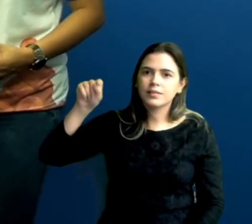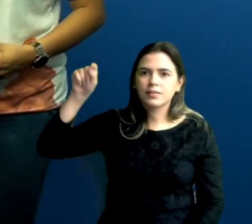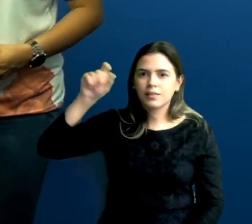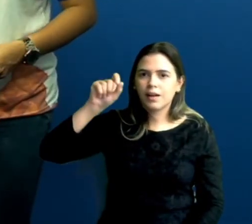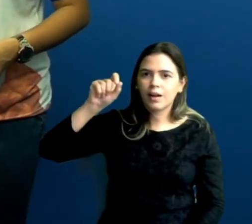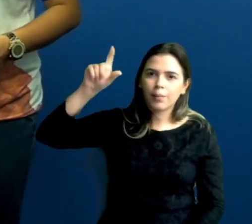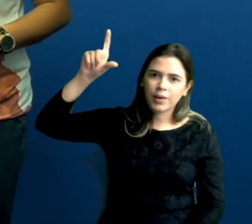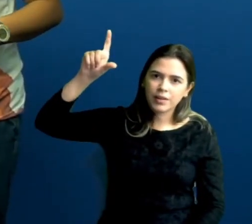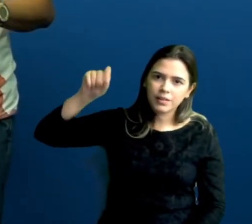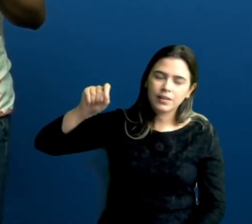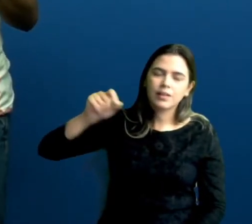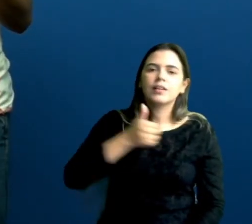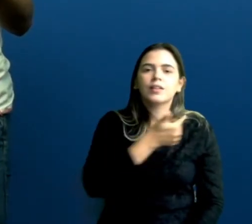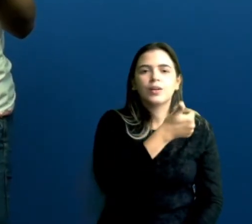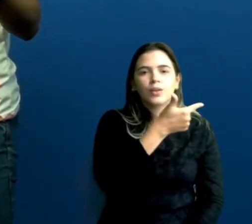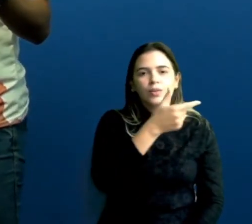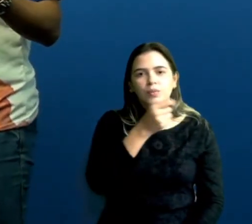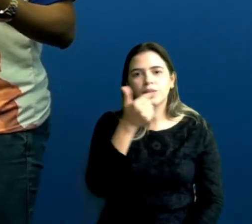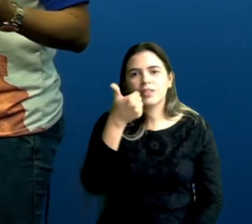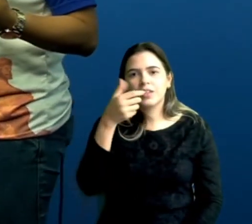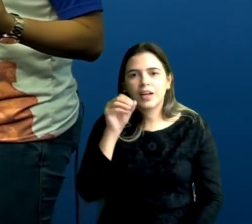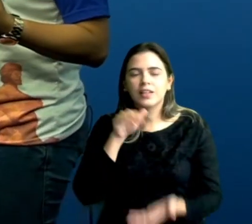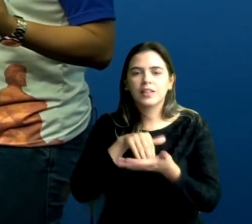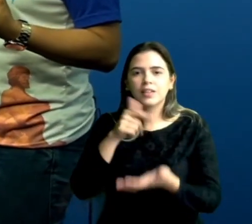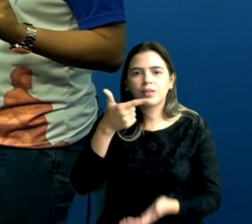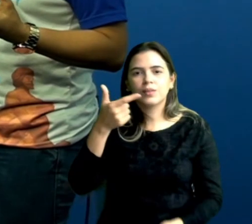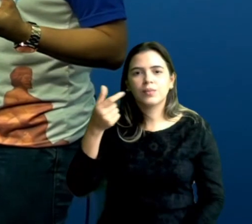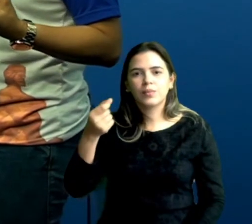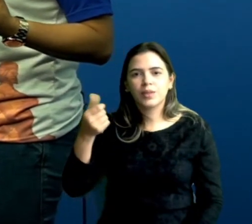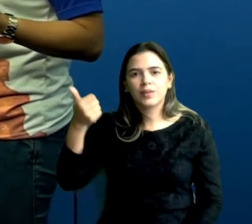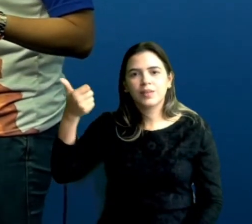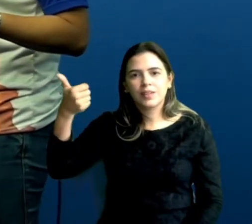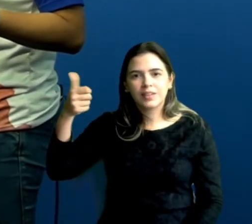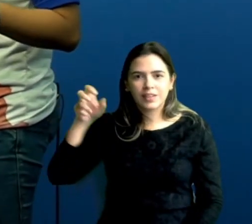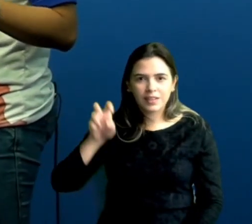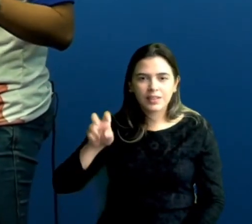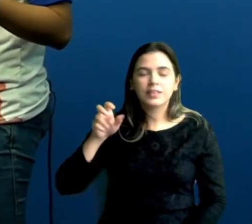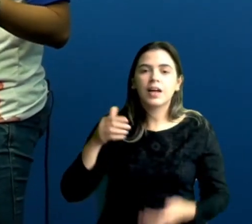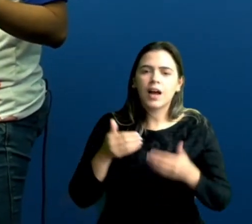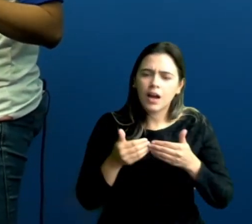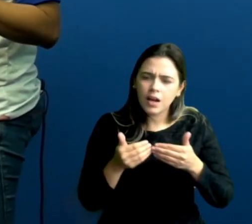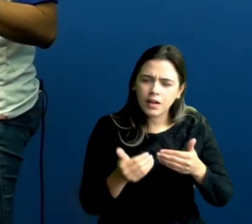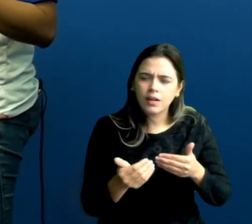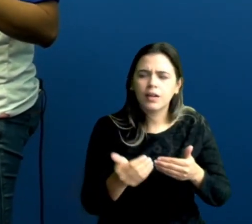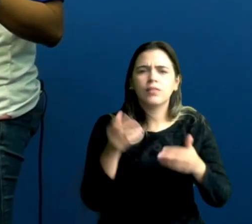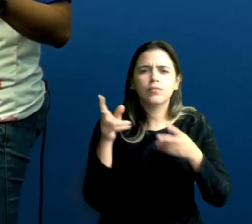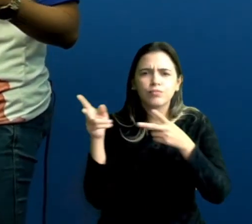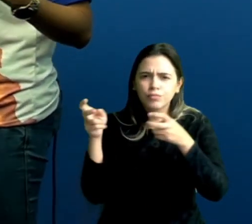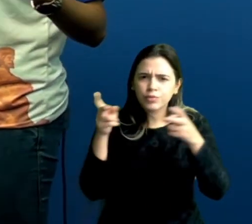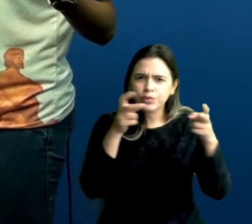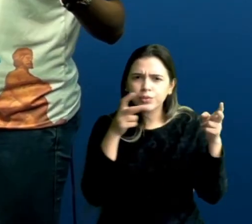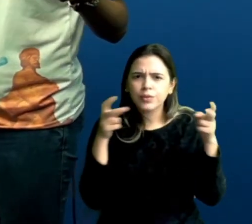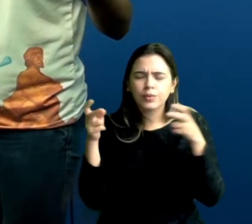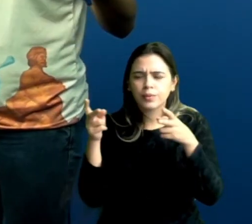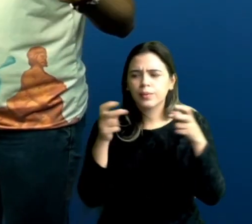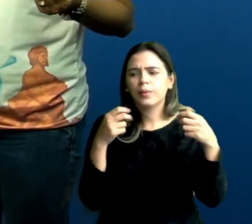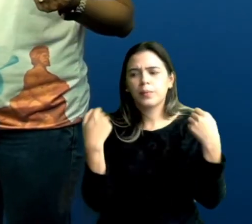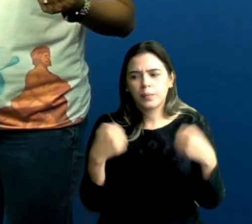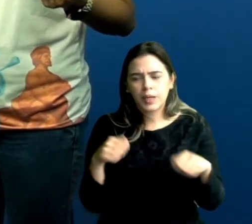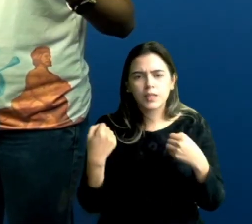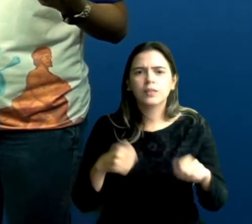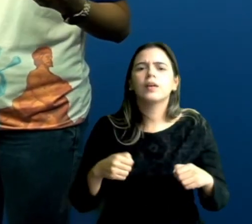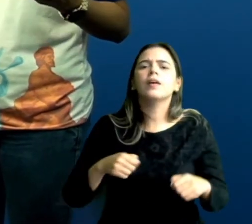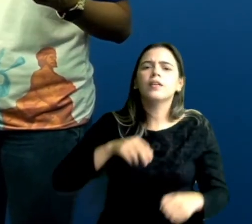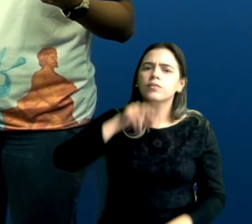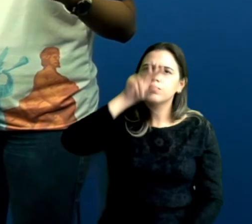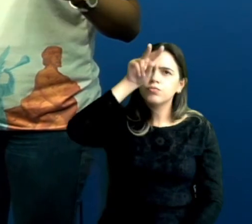2014. Então, é isso, gente. Daqui em diante, vocês enfrentarão diversas situações que vocês vão precisar fazer uma